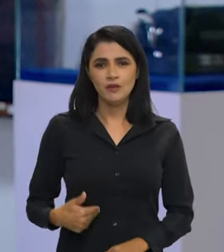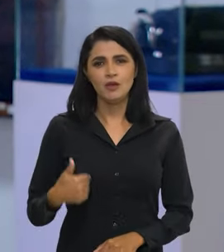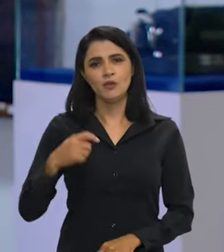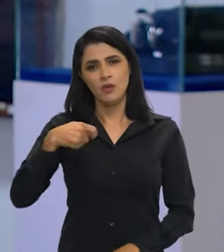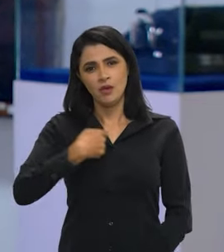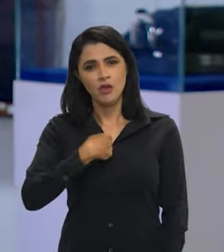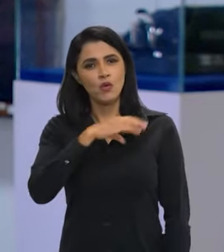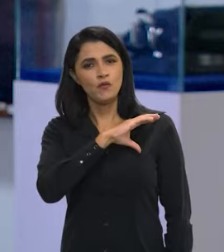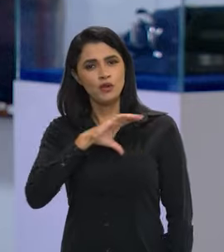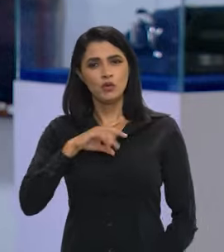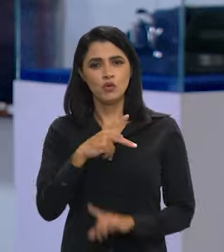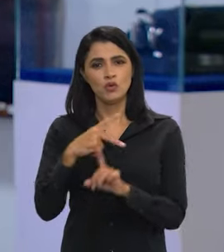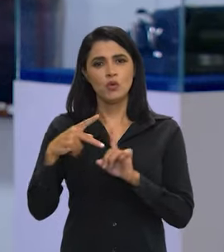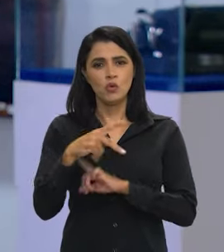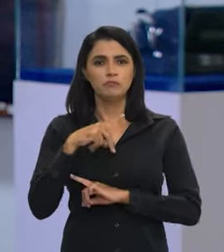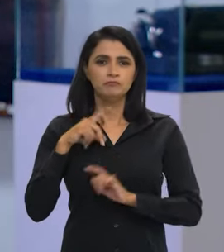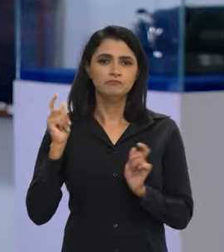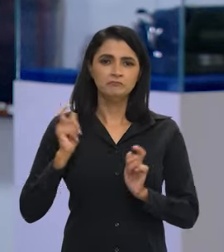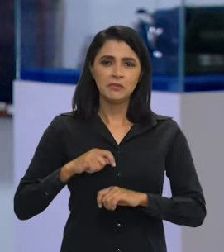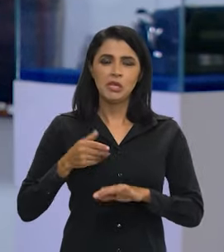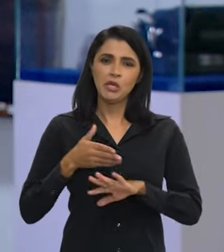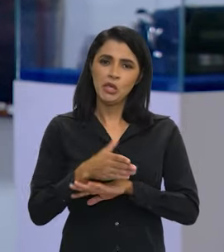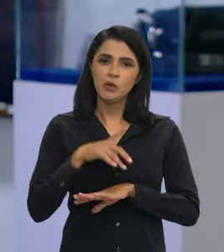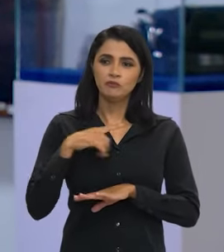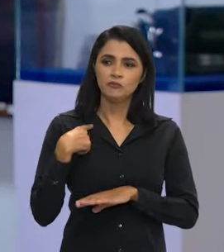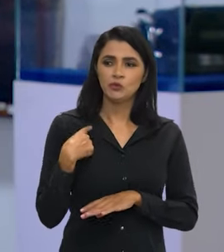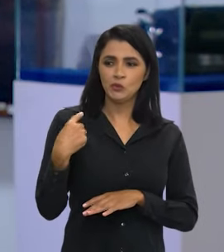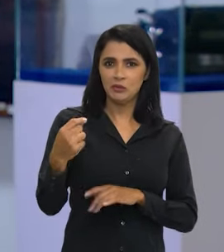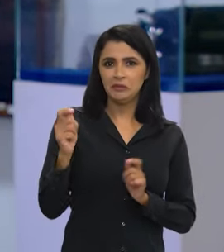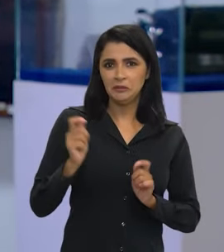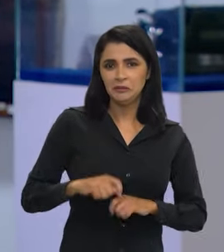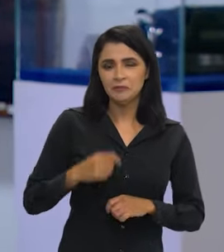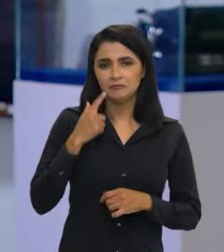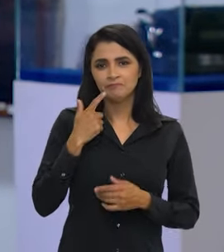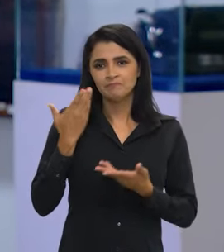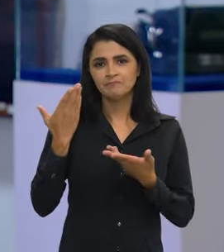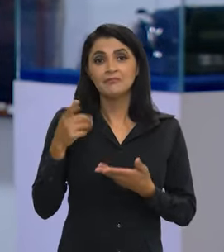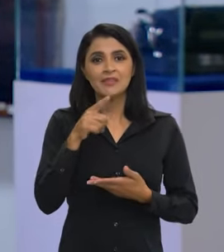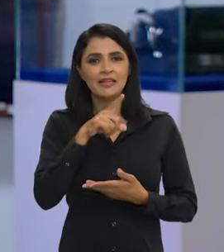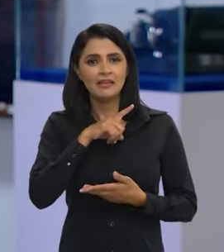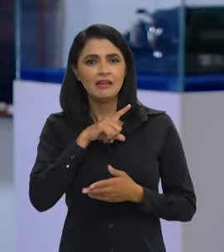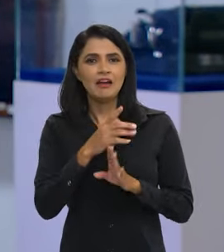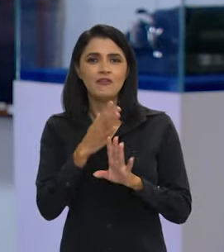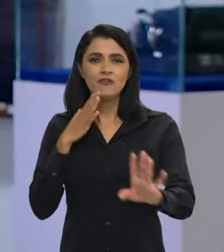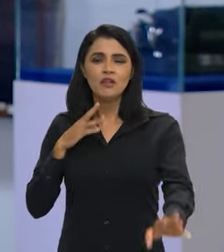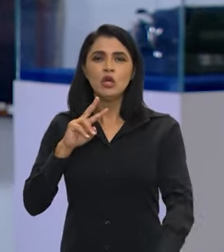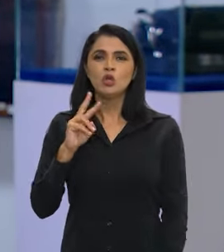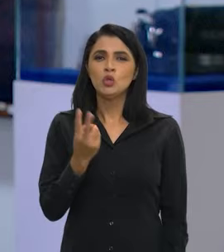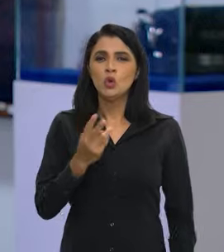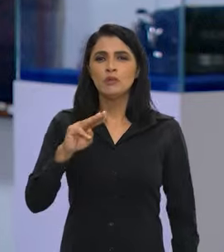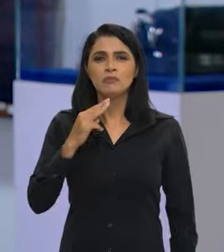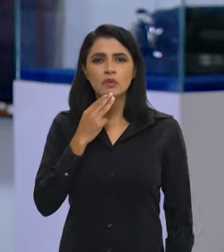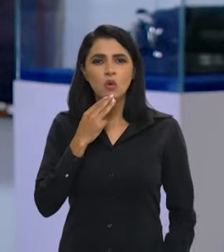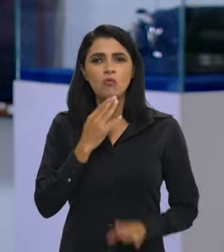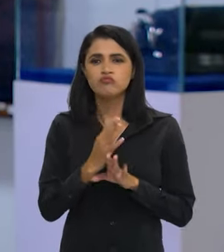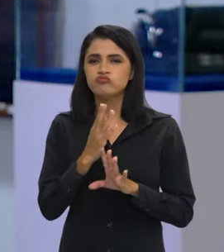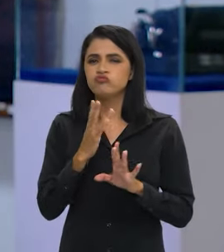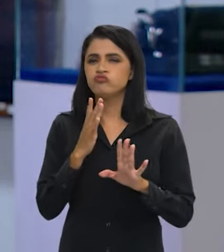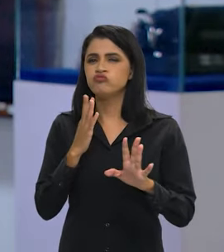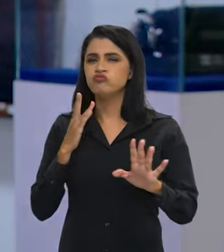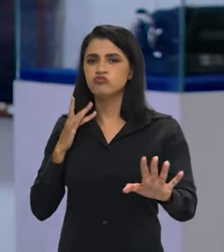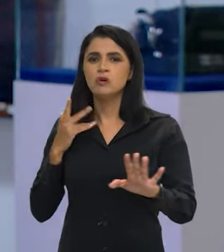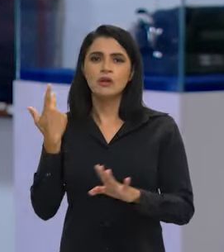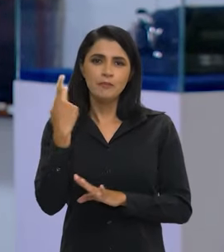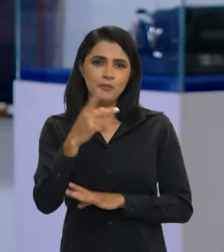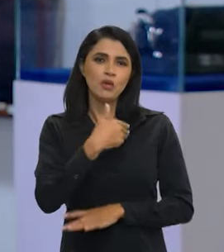Eu era coordenador de Previdência. Tive o privilégio de ser escolhido. E lá a fila estava em 2 milhões. Foi o declarado